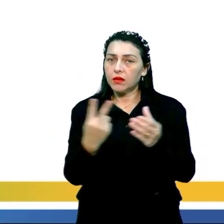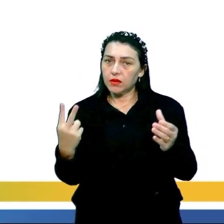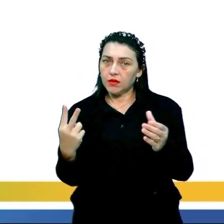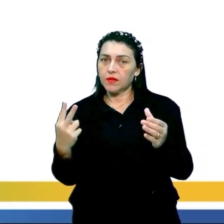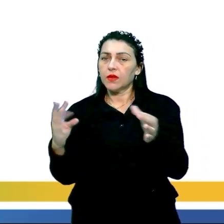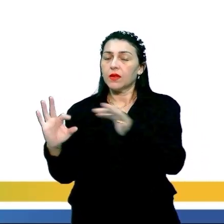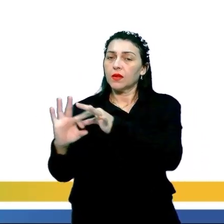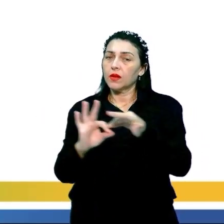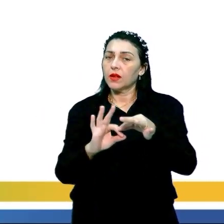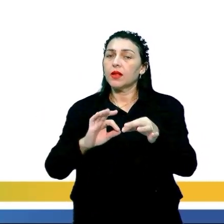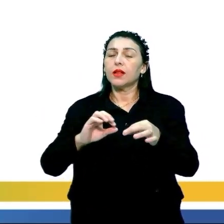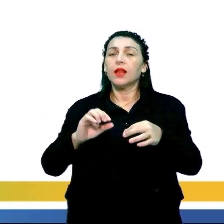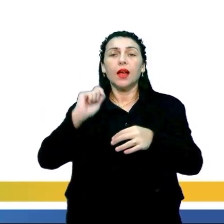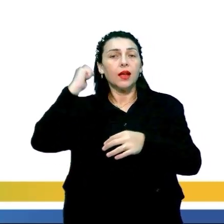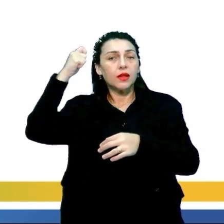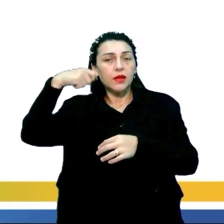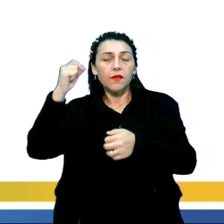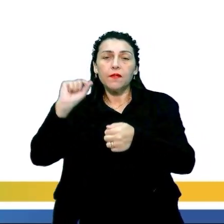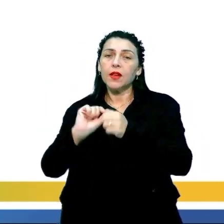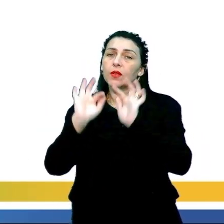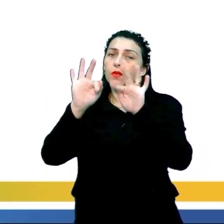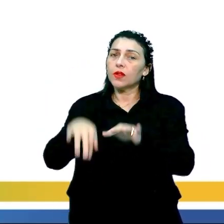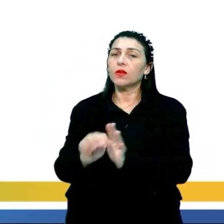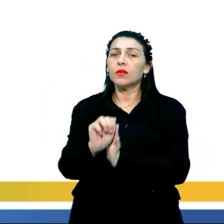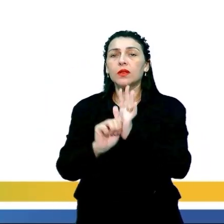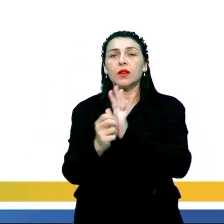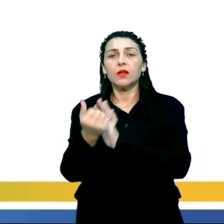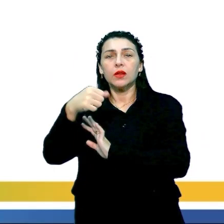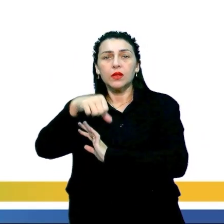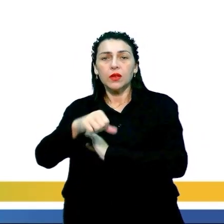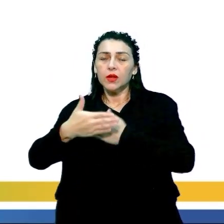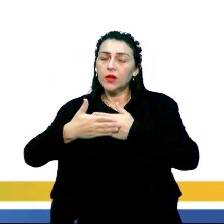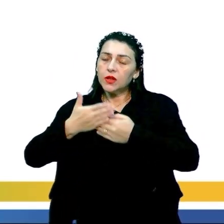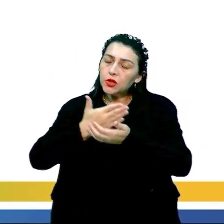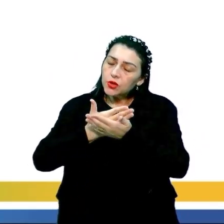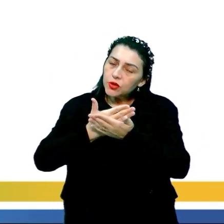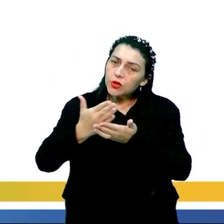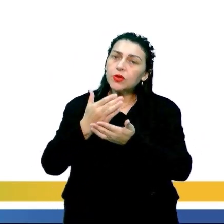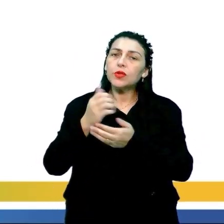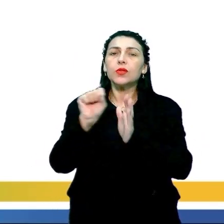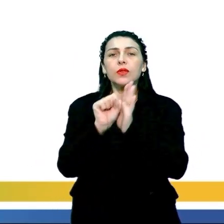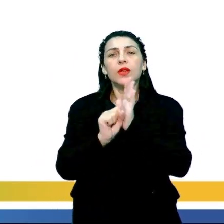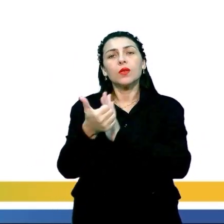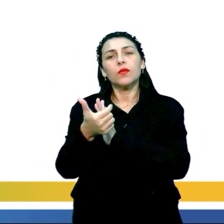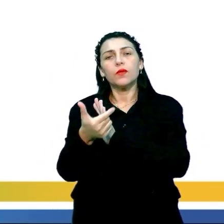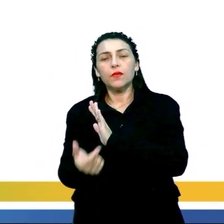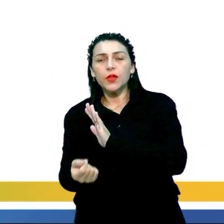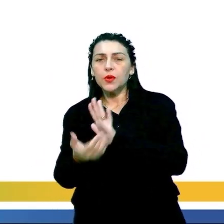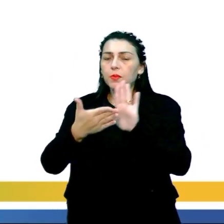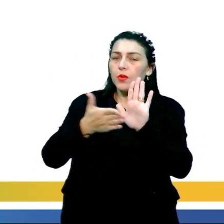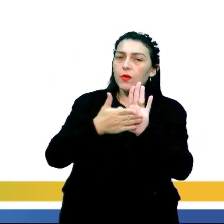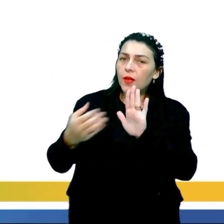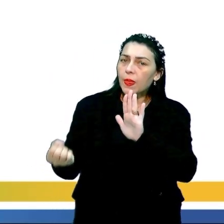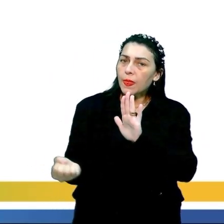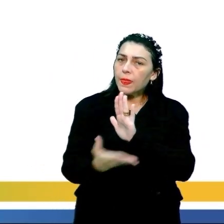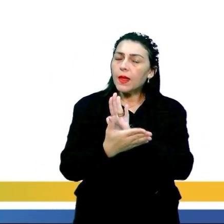correntes artísticas criadas ao final do século XIX e início do século XX, com o intuito de promover uma nova perspectiva artística